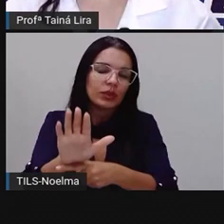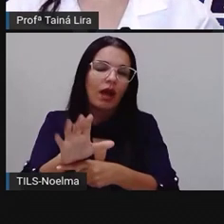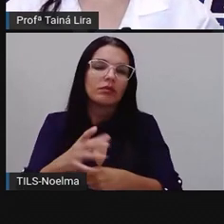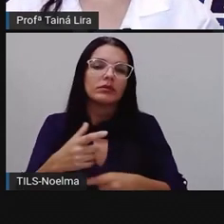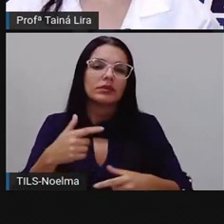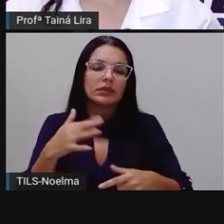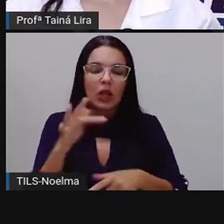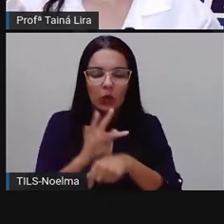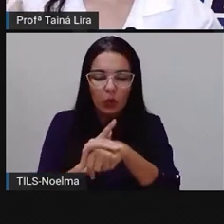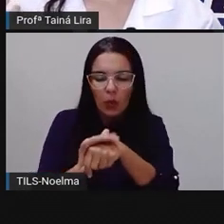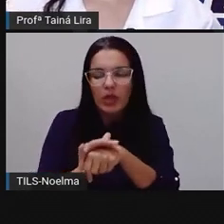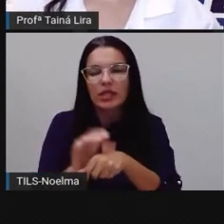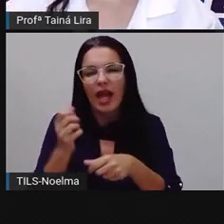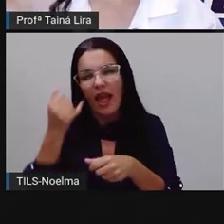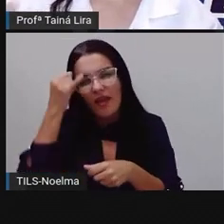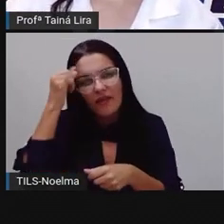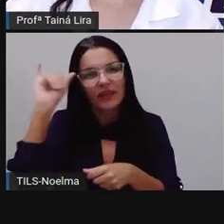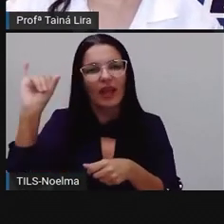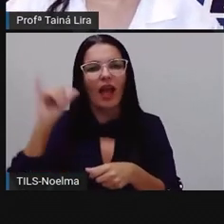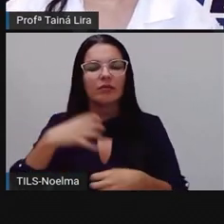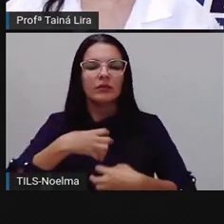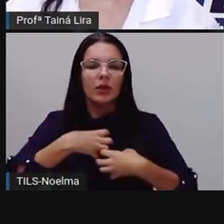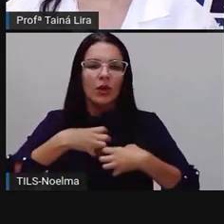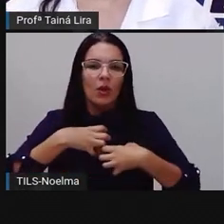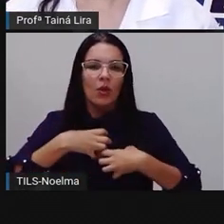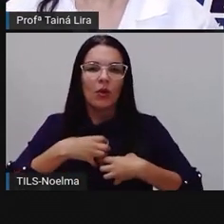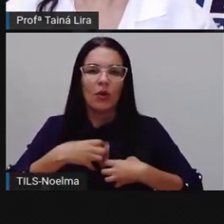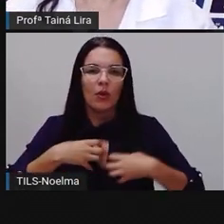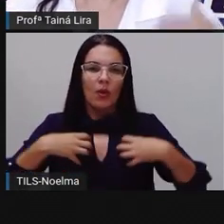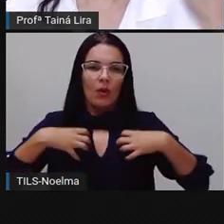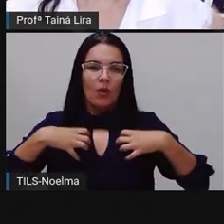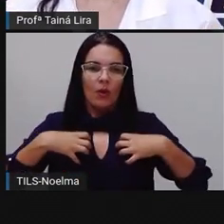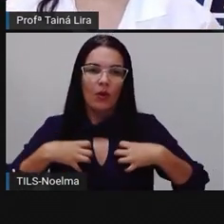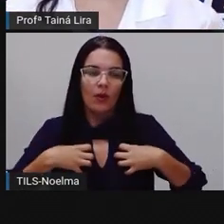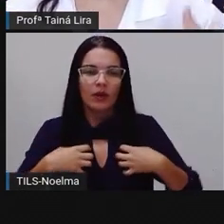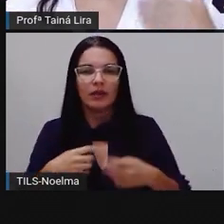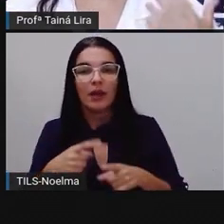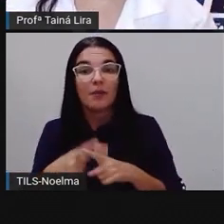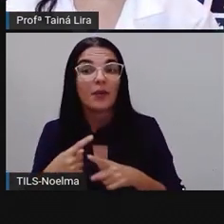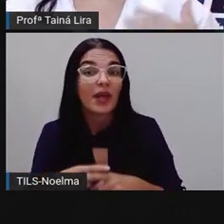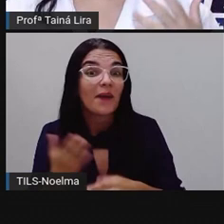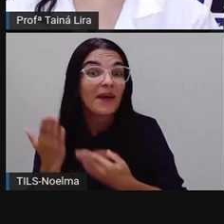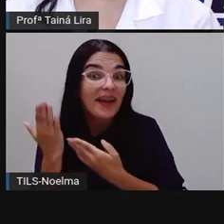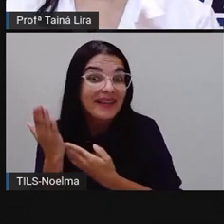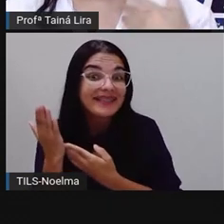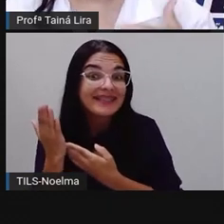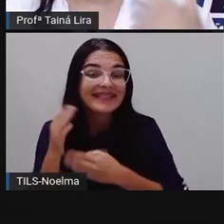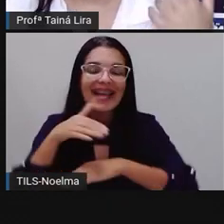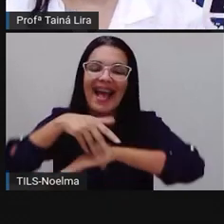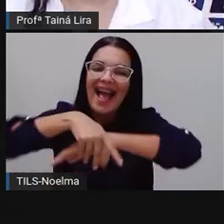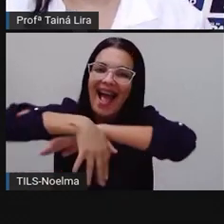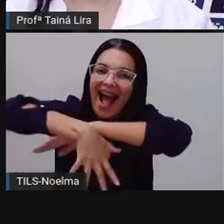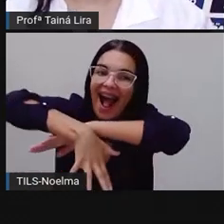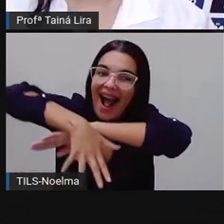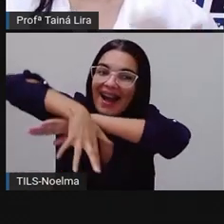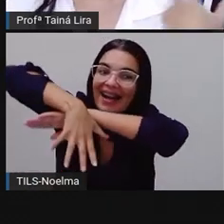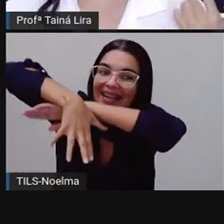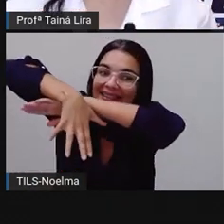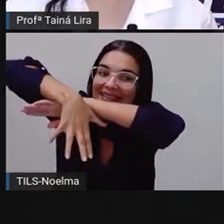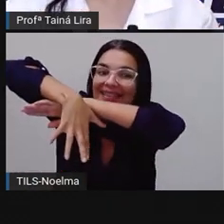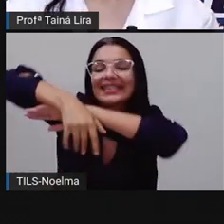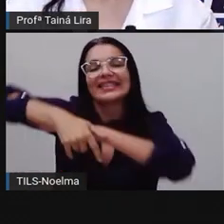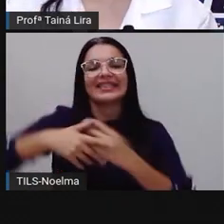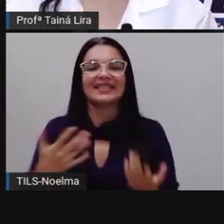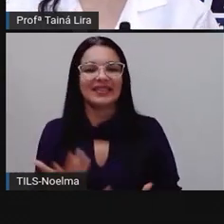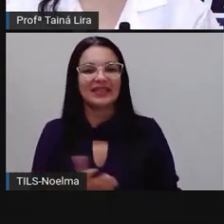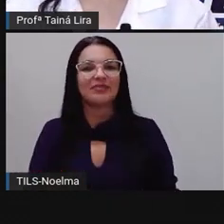respiratório. Então, observe, ela é uma raiz, ela não é uma folha, mas ela é a parte de uma planta, tá